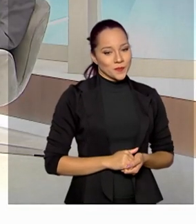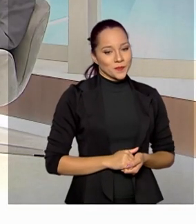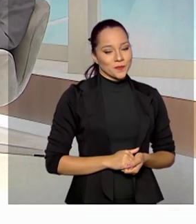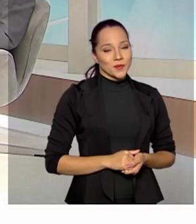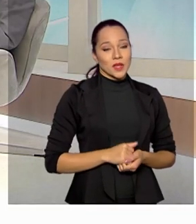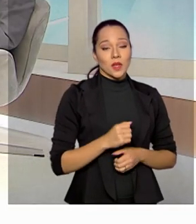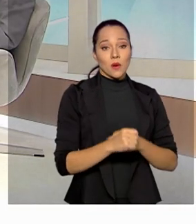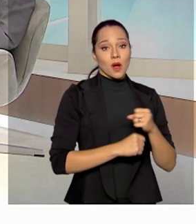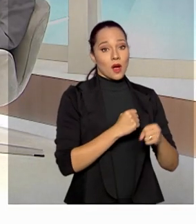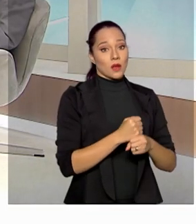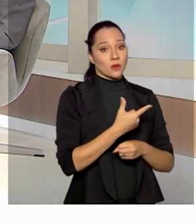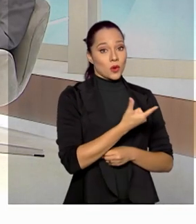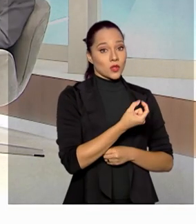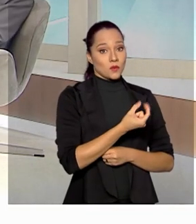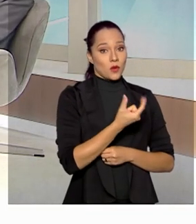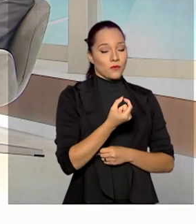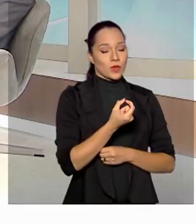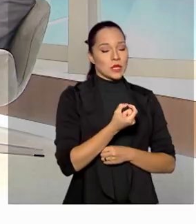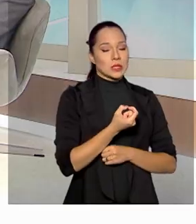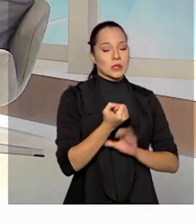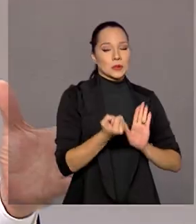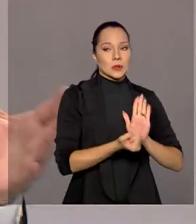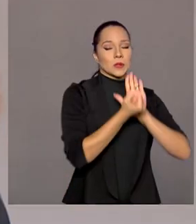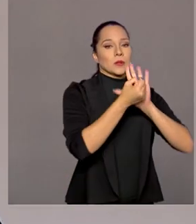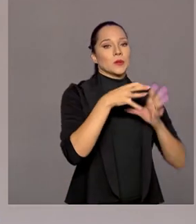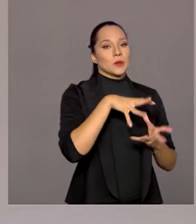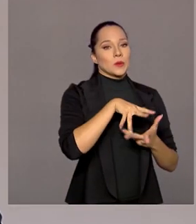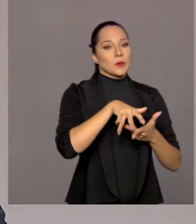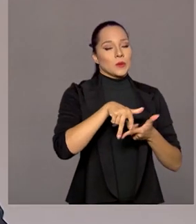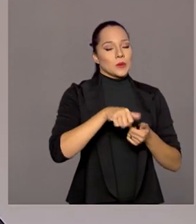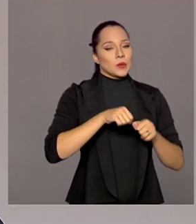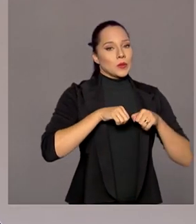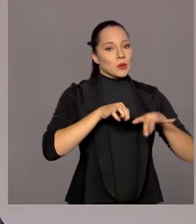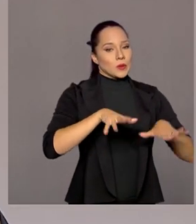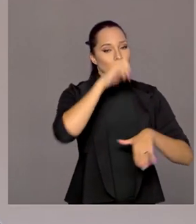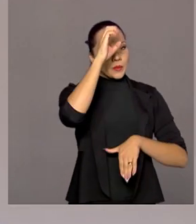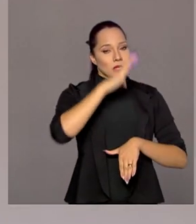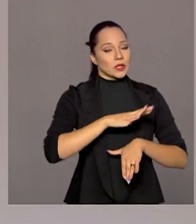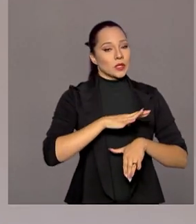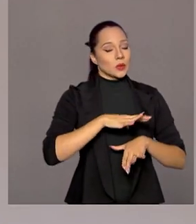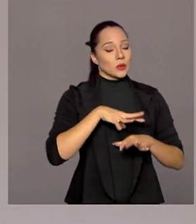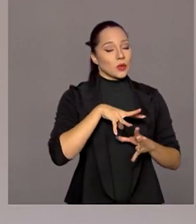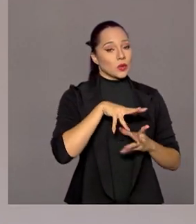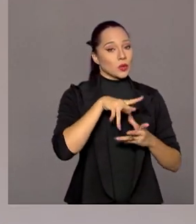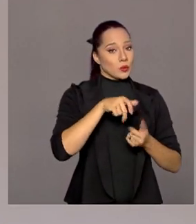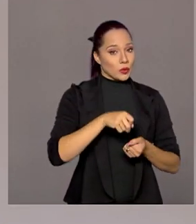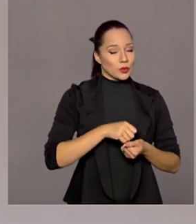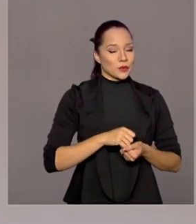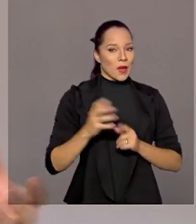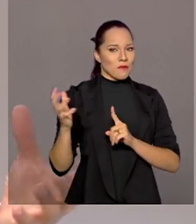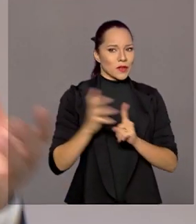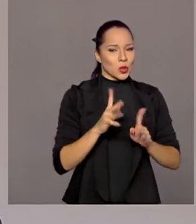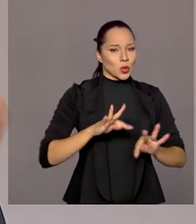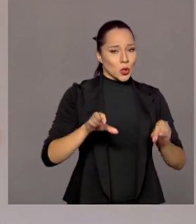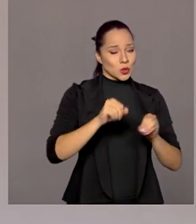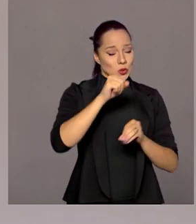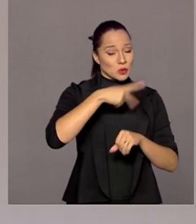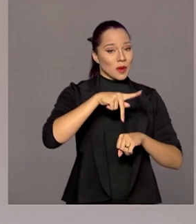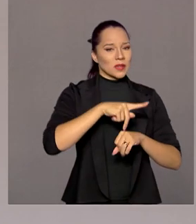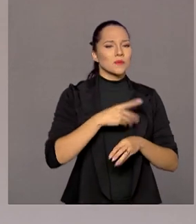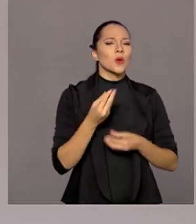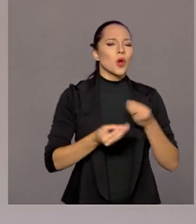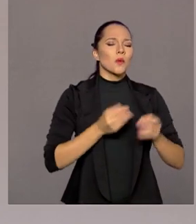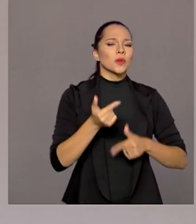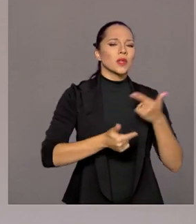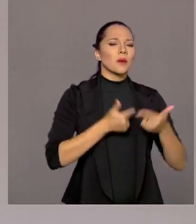2020 foi um ano marcado pela pandemia no Brasil e no mundo. A pandemia afetou todos os países. Como é foi a atuação do